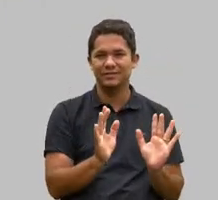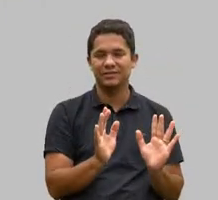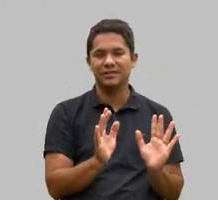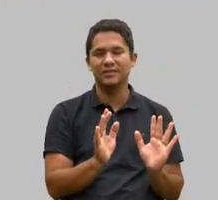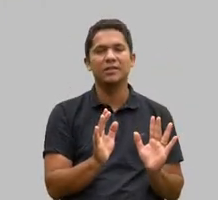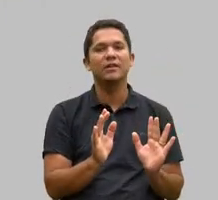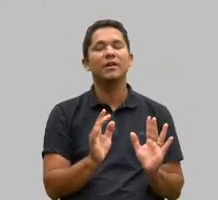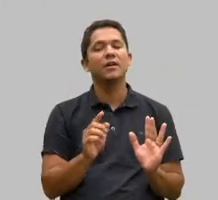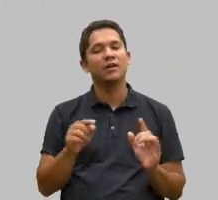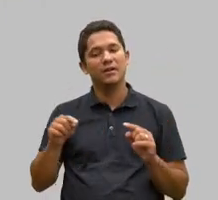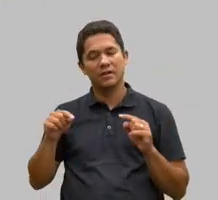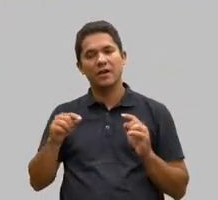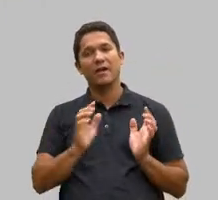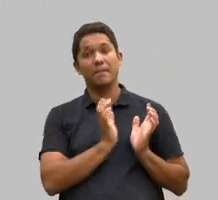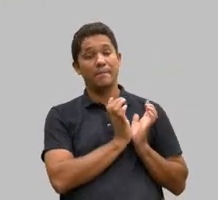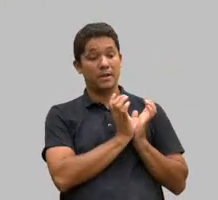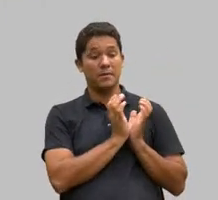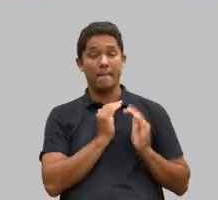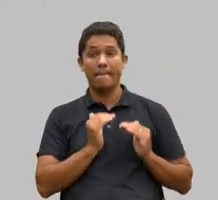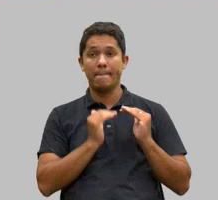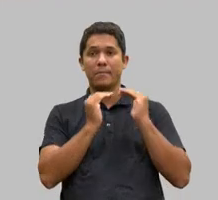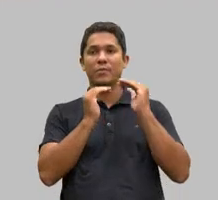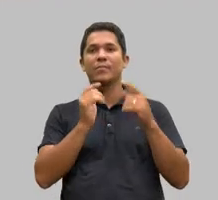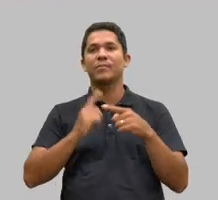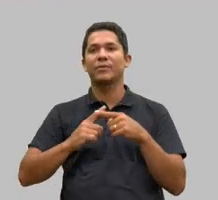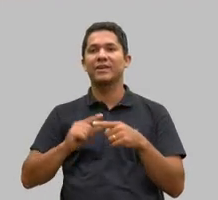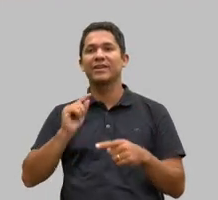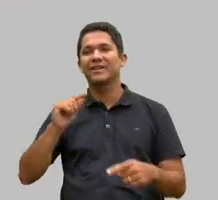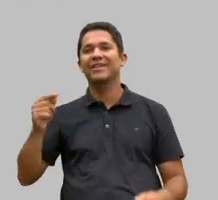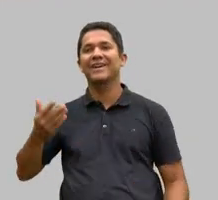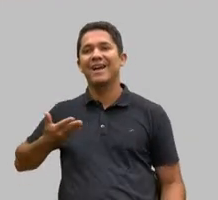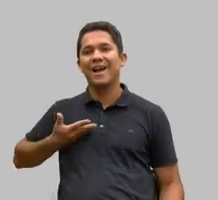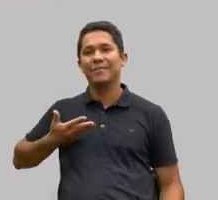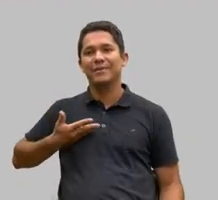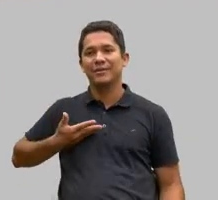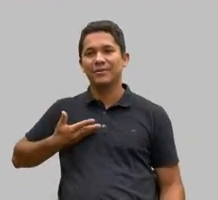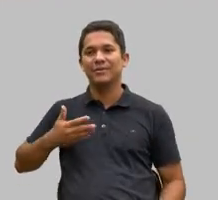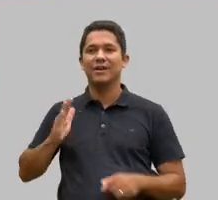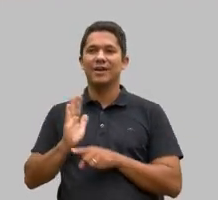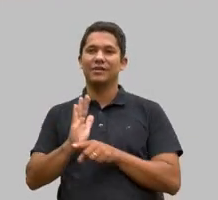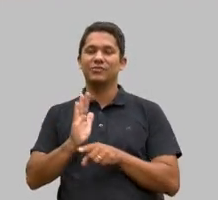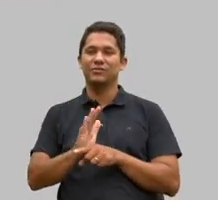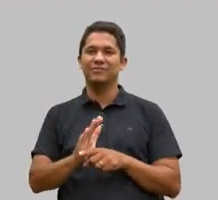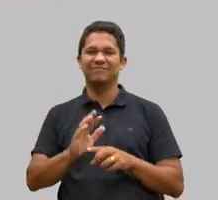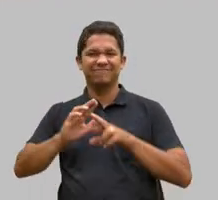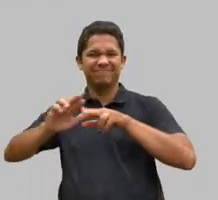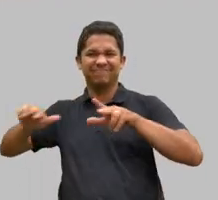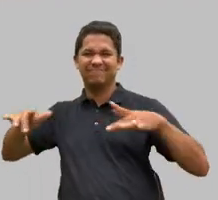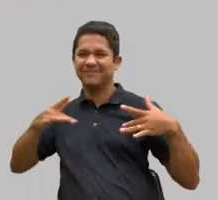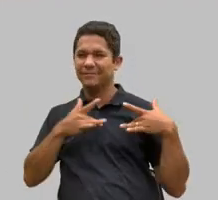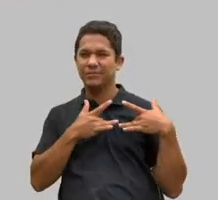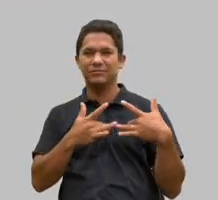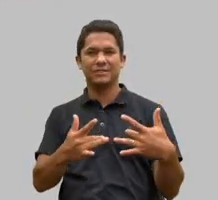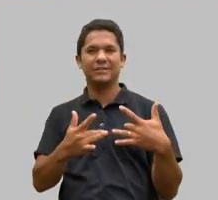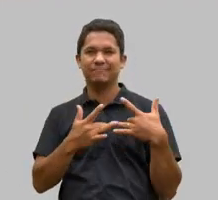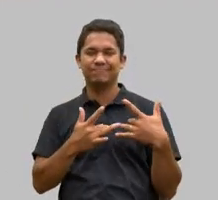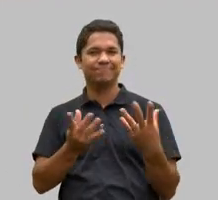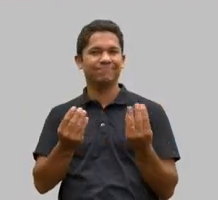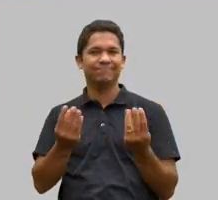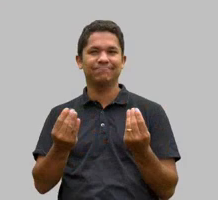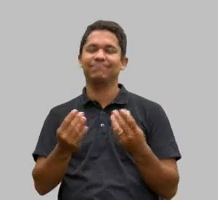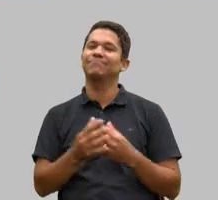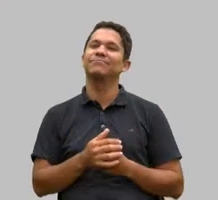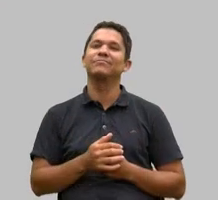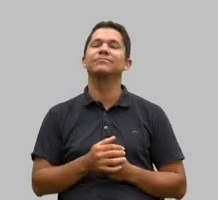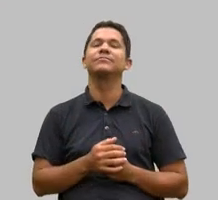amigos. E nós incluímos nos amigos esse grande universo de voluntariado, dos voluntários. E quando,